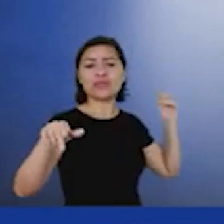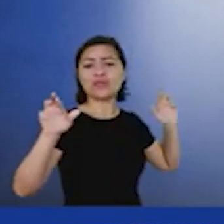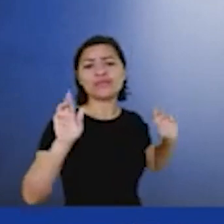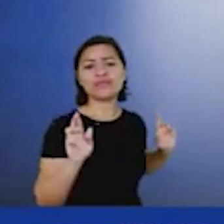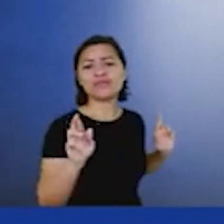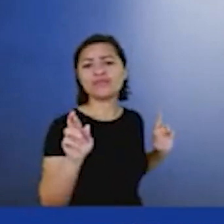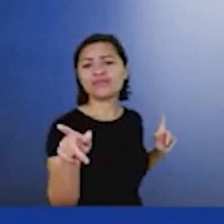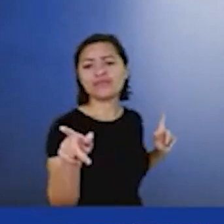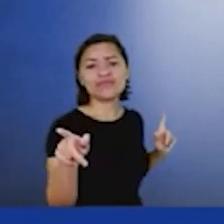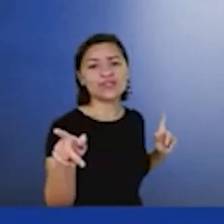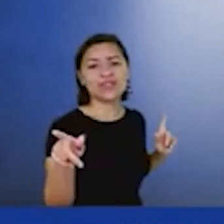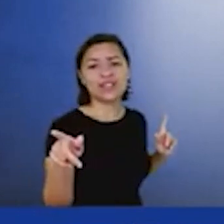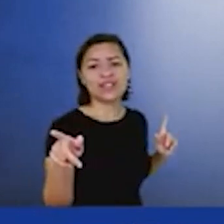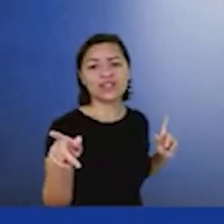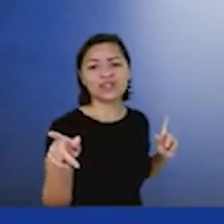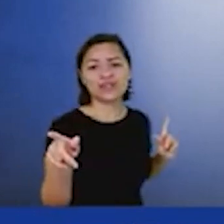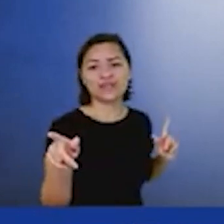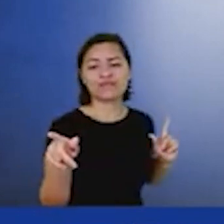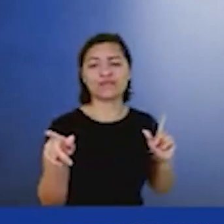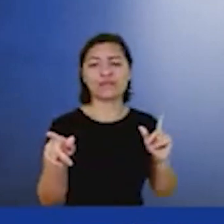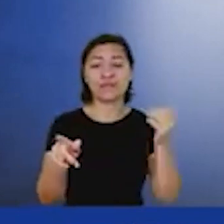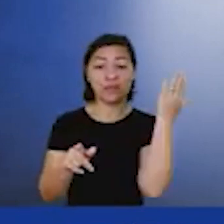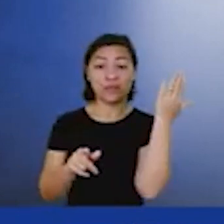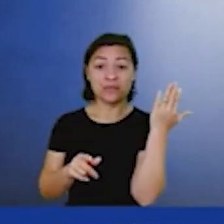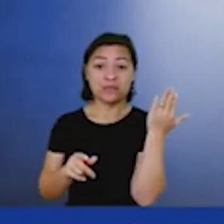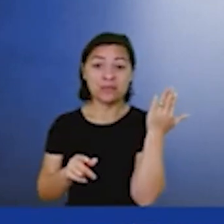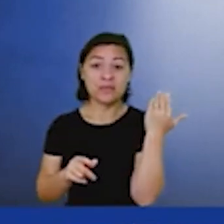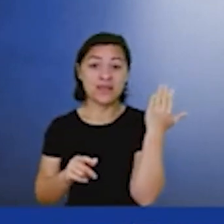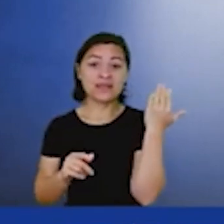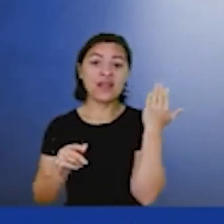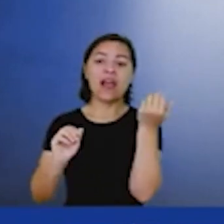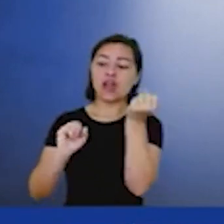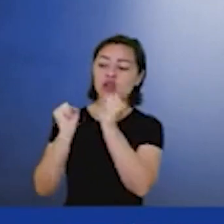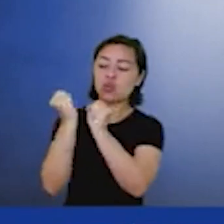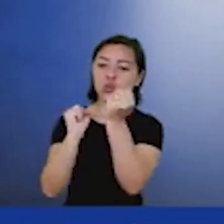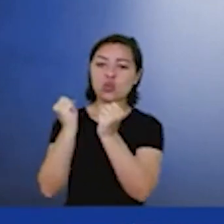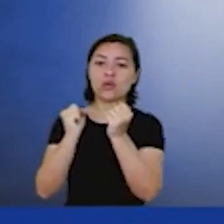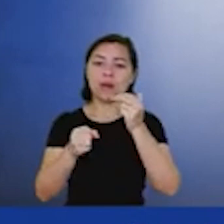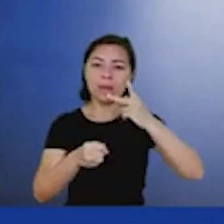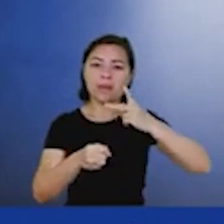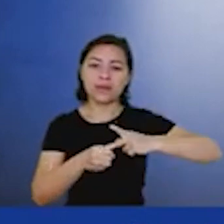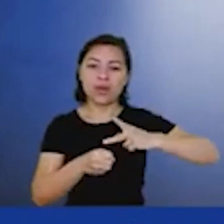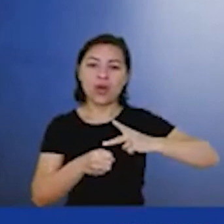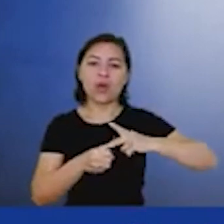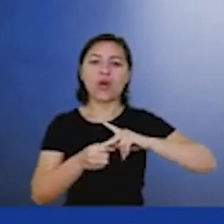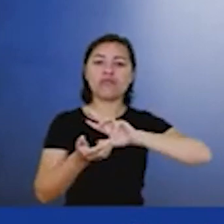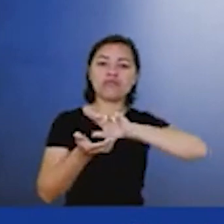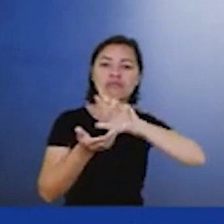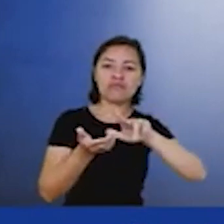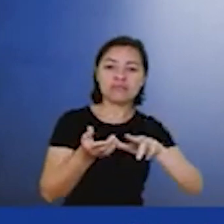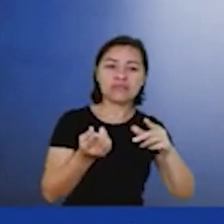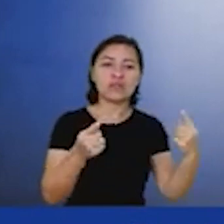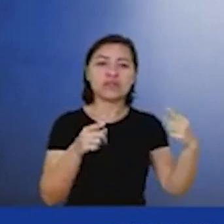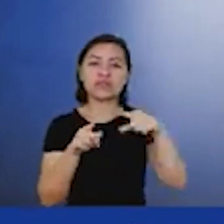a indústria do petróleo tenha essa característica de cooperação das empresas associadas em consórcio para a